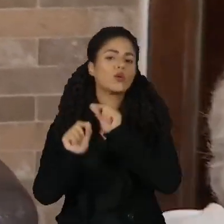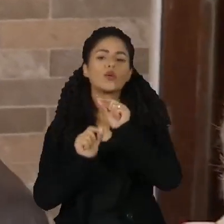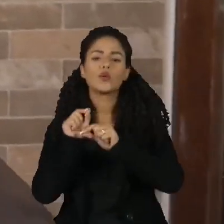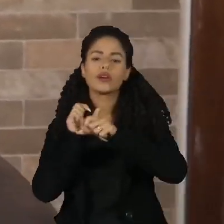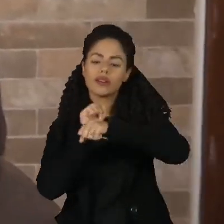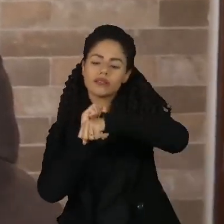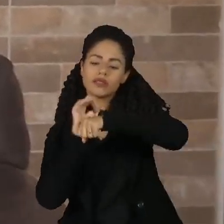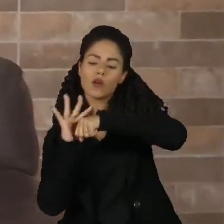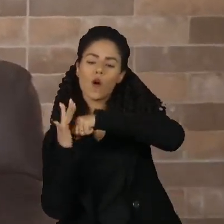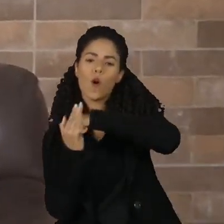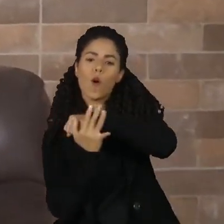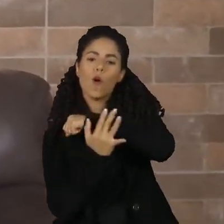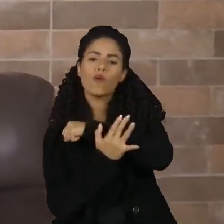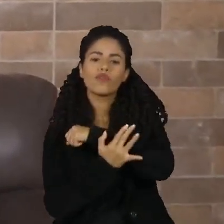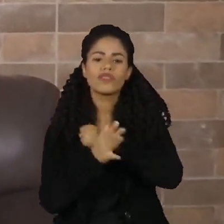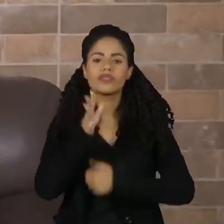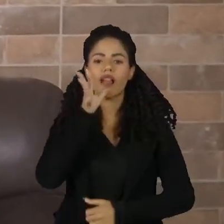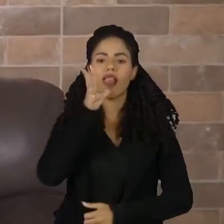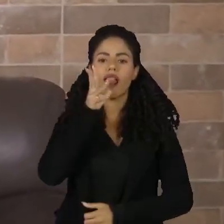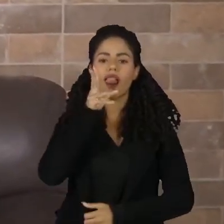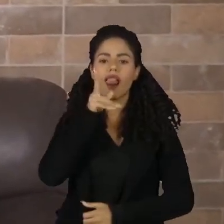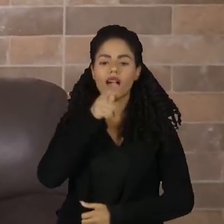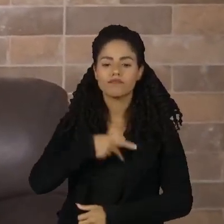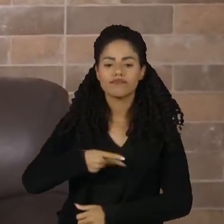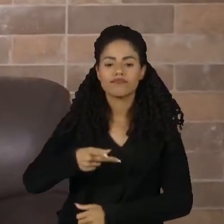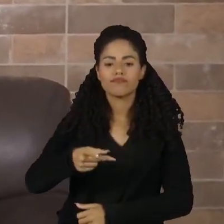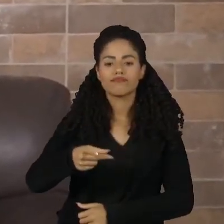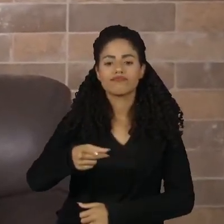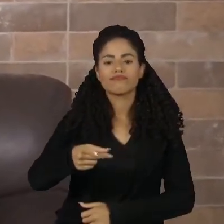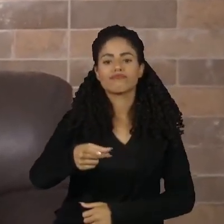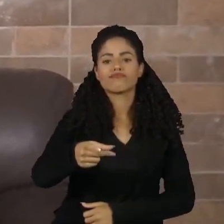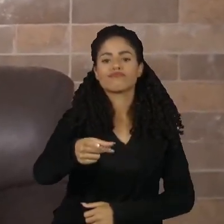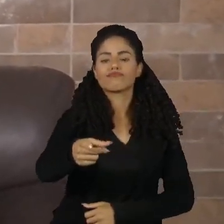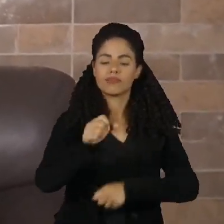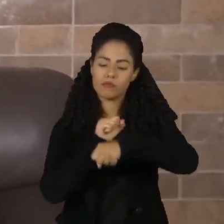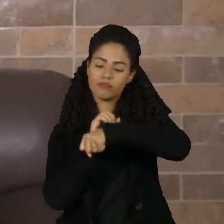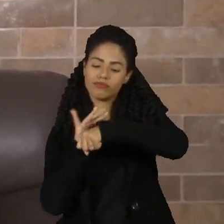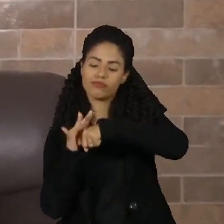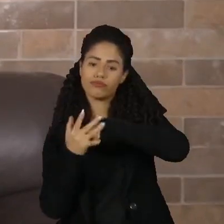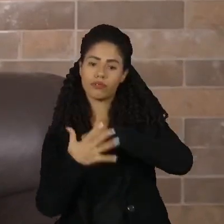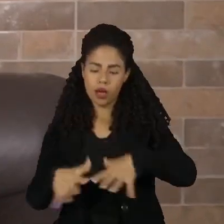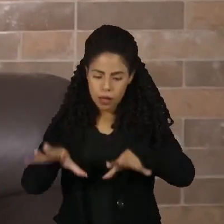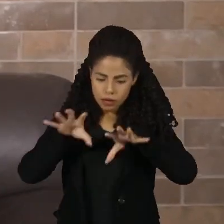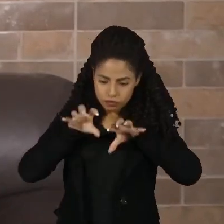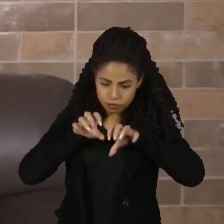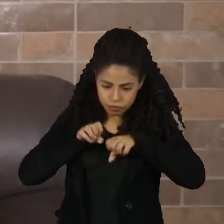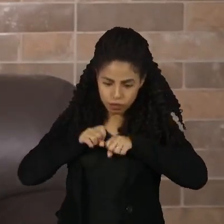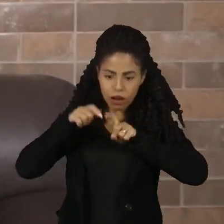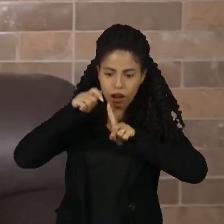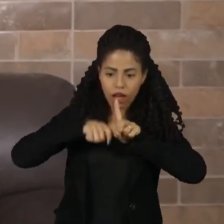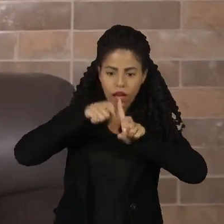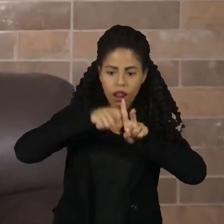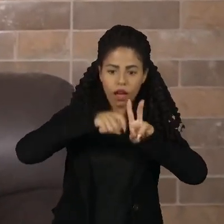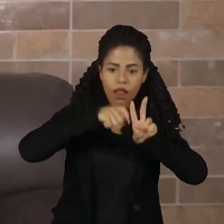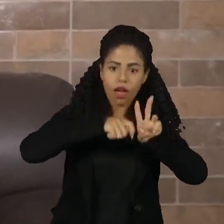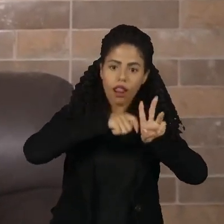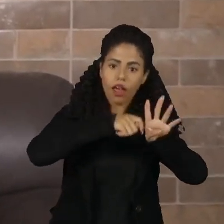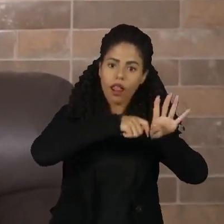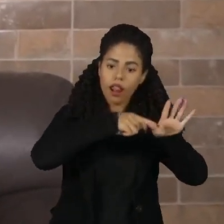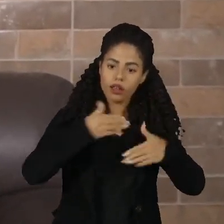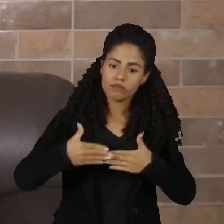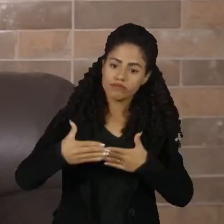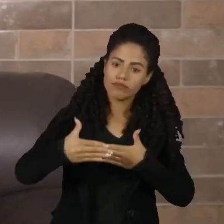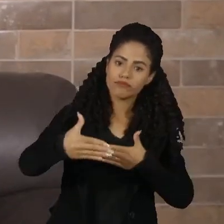covid-longa. Ou seja, os resquícios da infecção pelo SARS-CoV-2 que permanecem por meses no corpo, às vezes sem